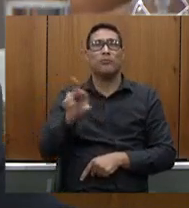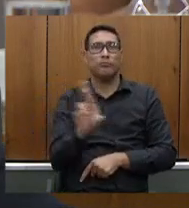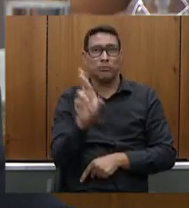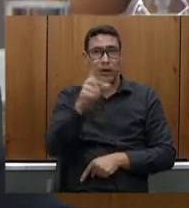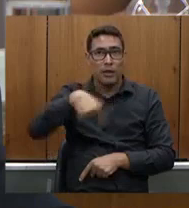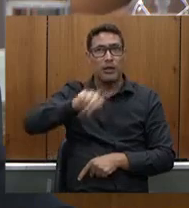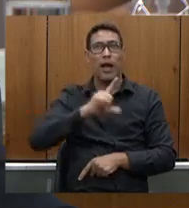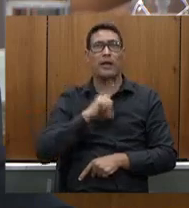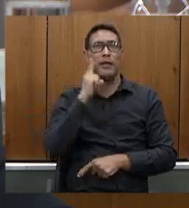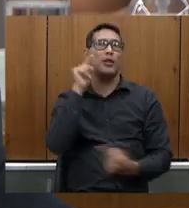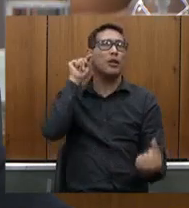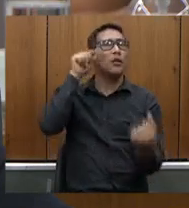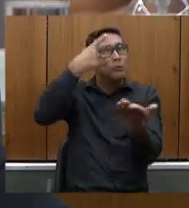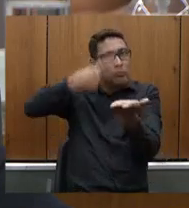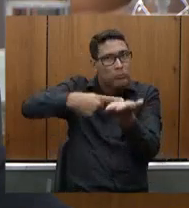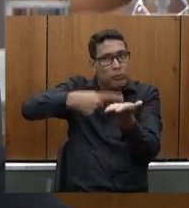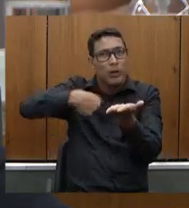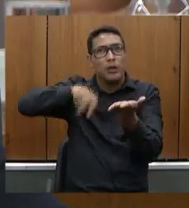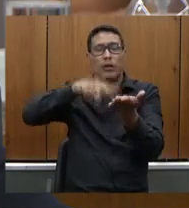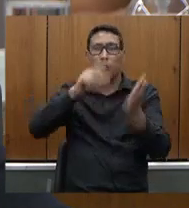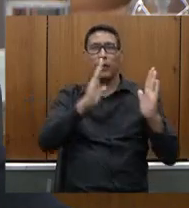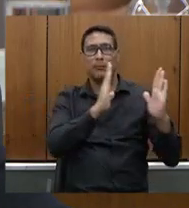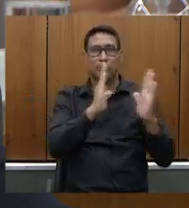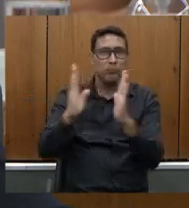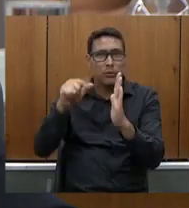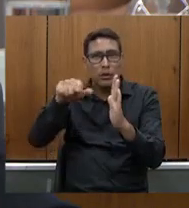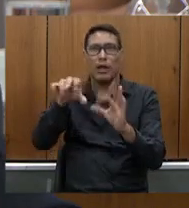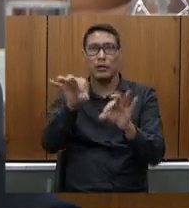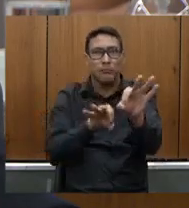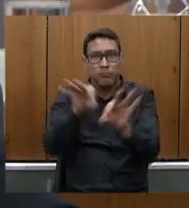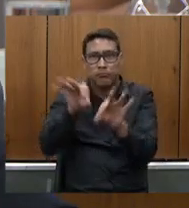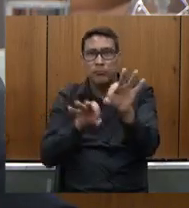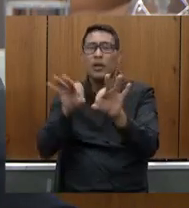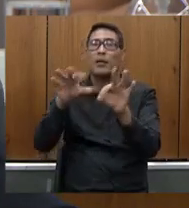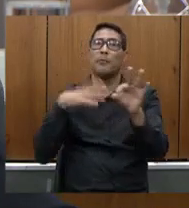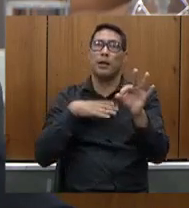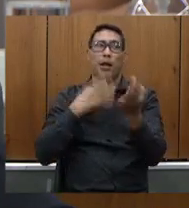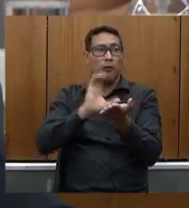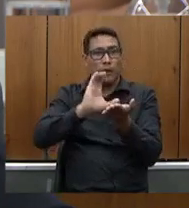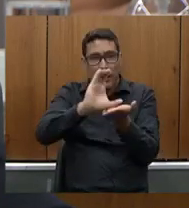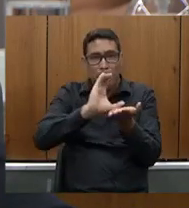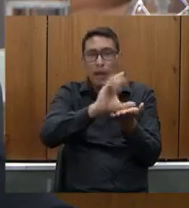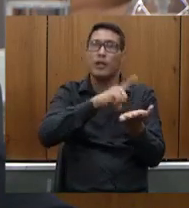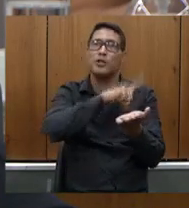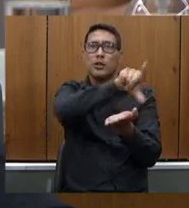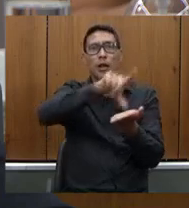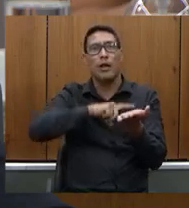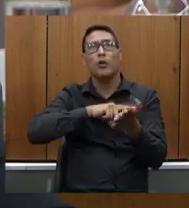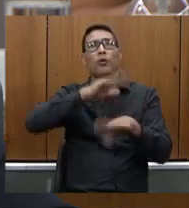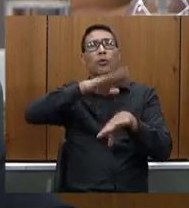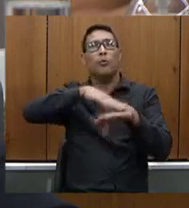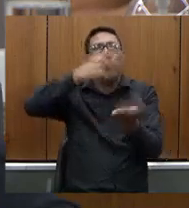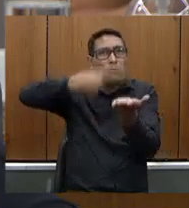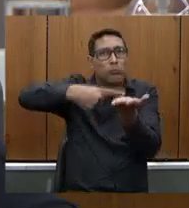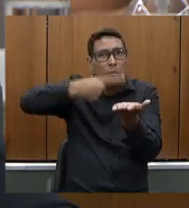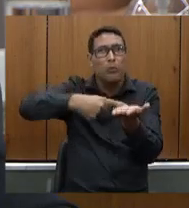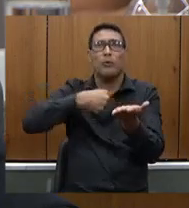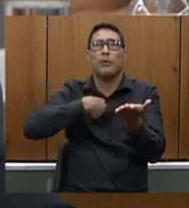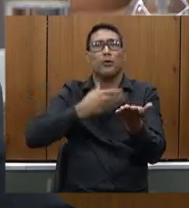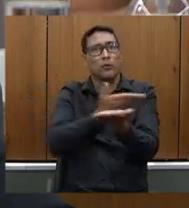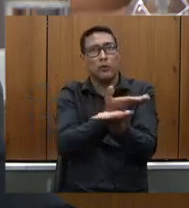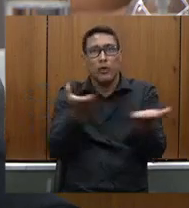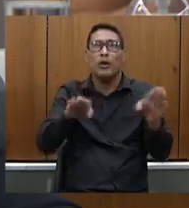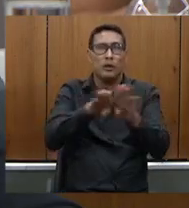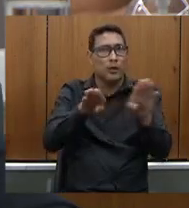comprometeu dessa maneira com essa previsibilidade melhorar o repasse e nós temos um compromisso com o senhor também